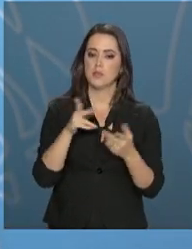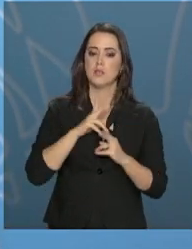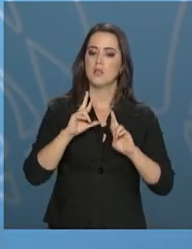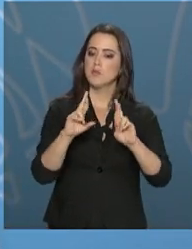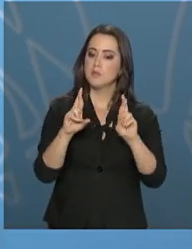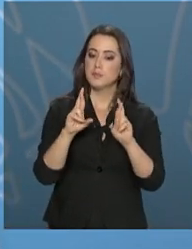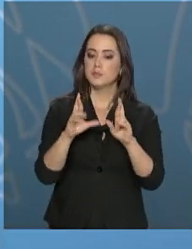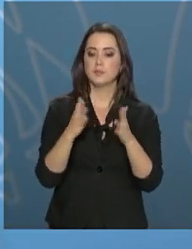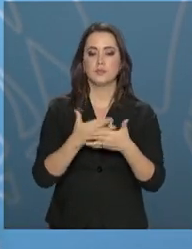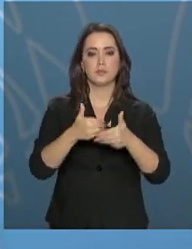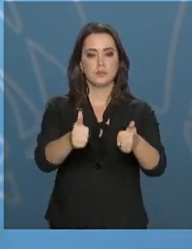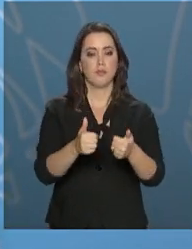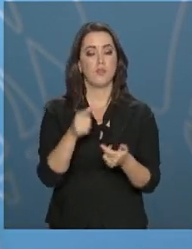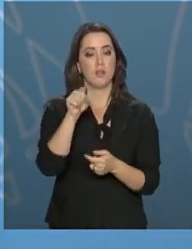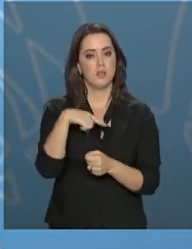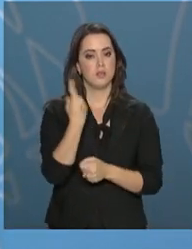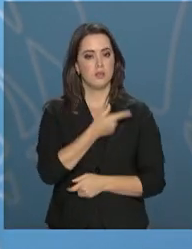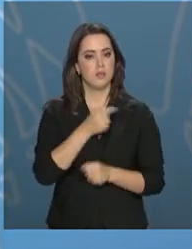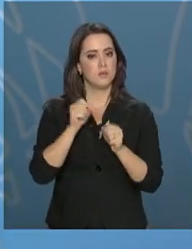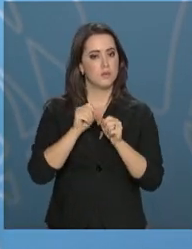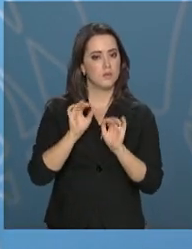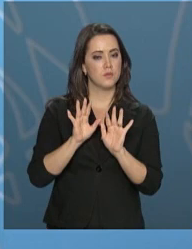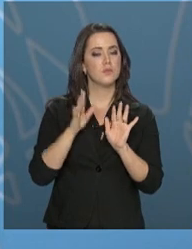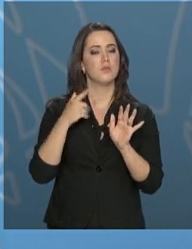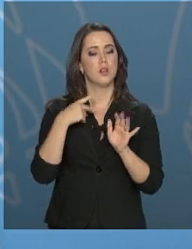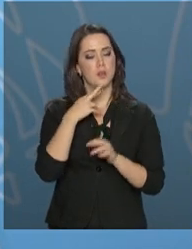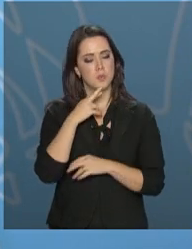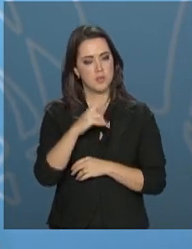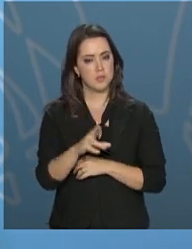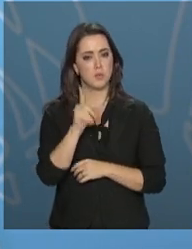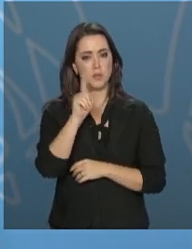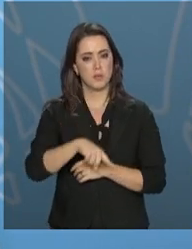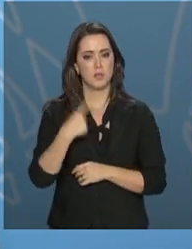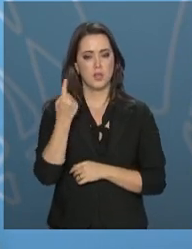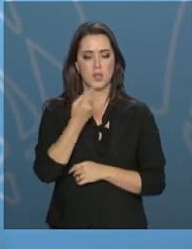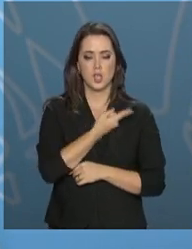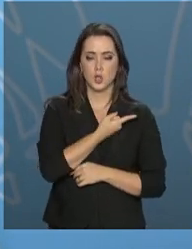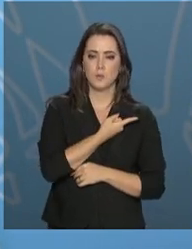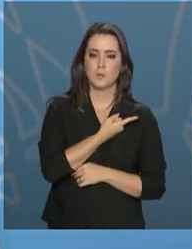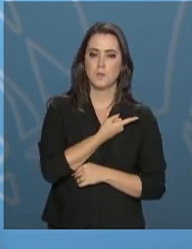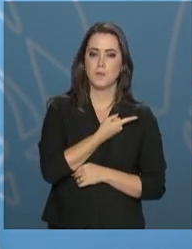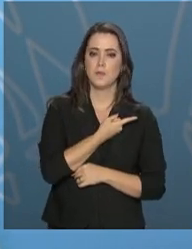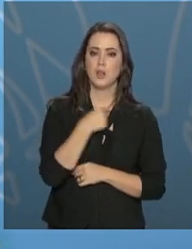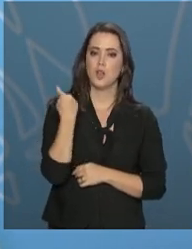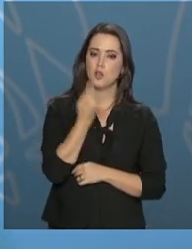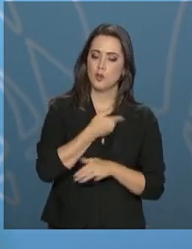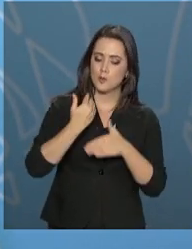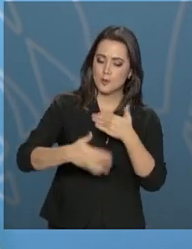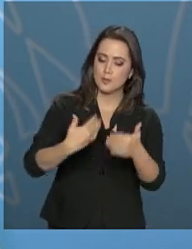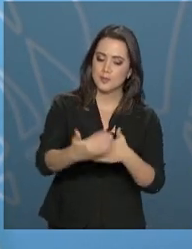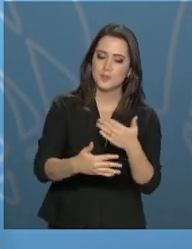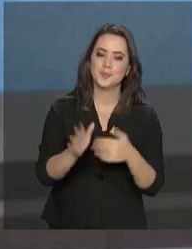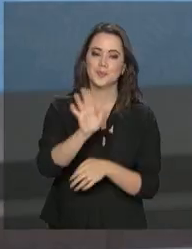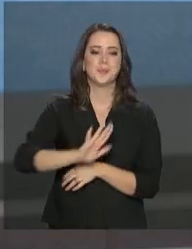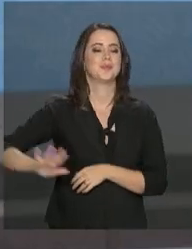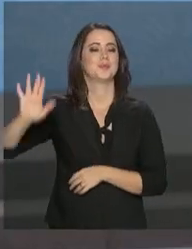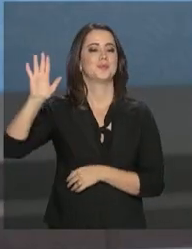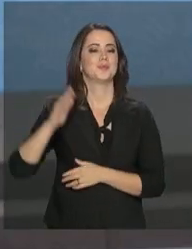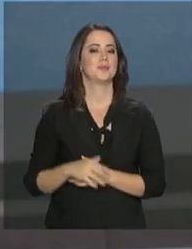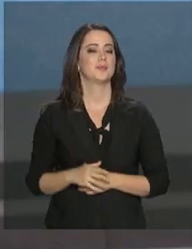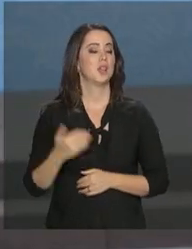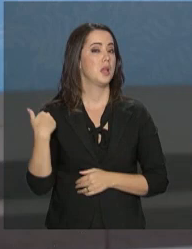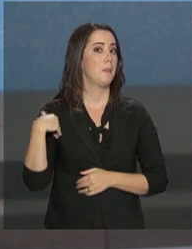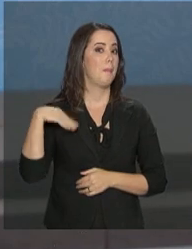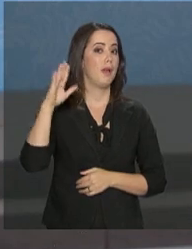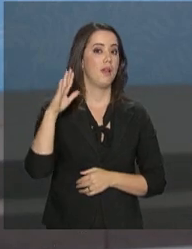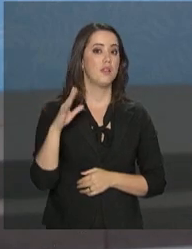expectativa e é com ela que nós vamos resolver o nosso desenvolvimento nacional. Mais de